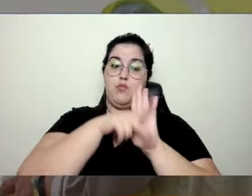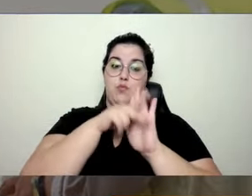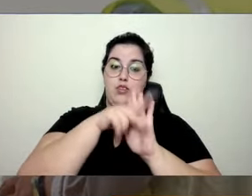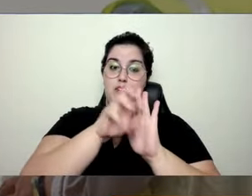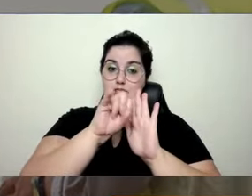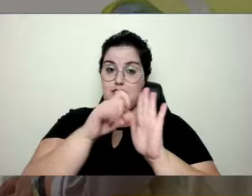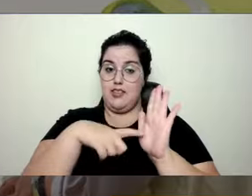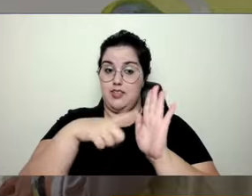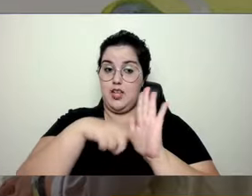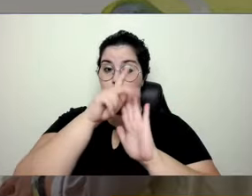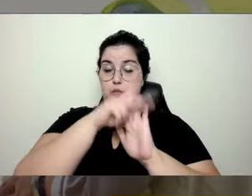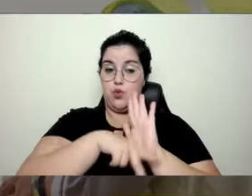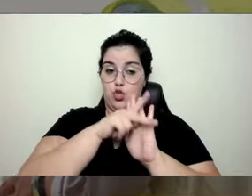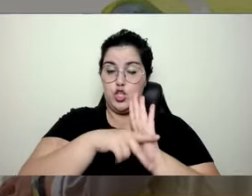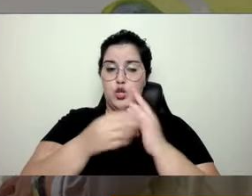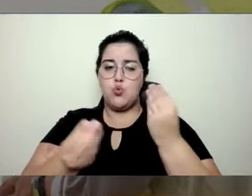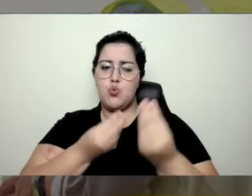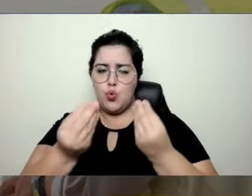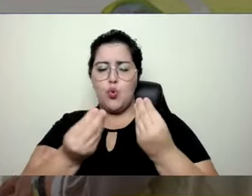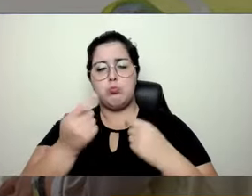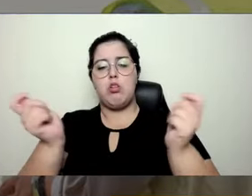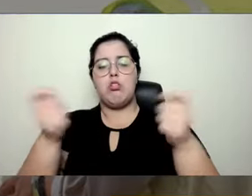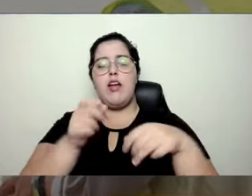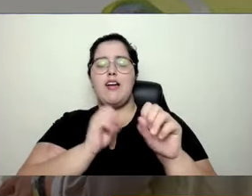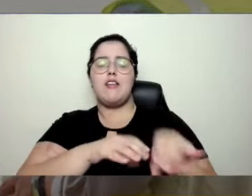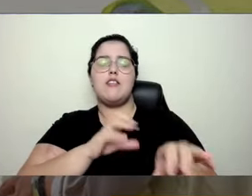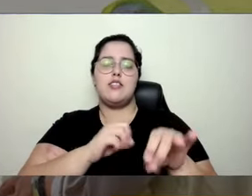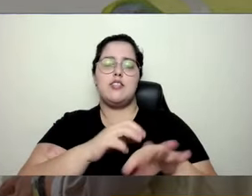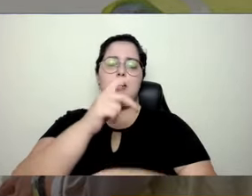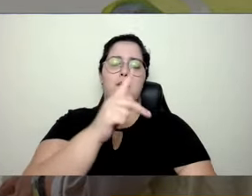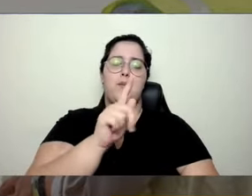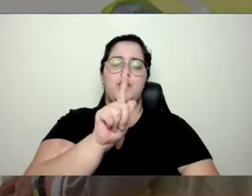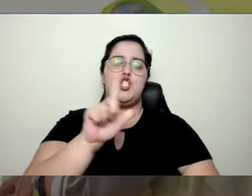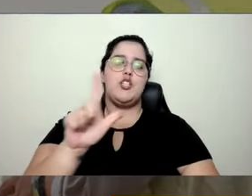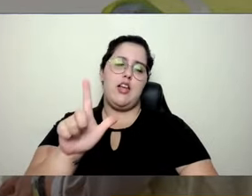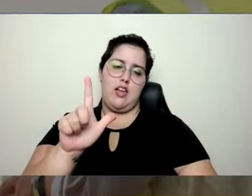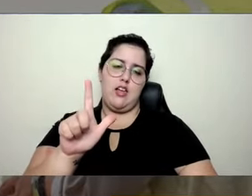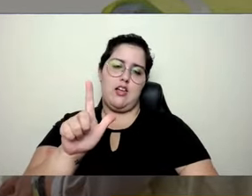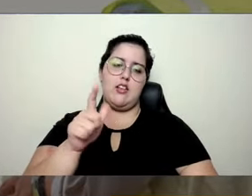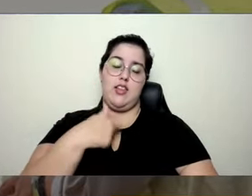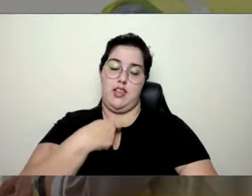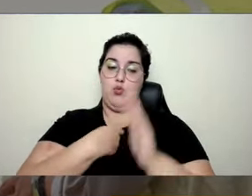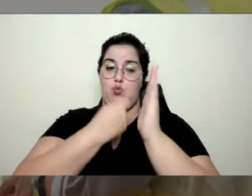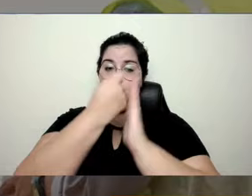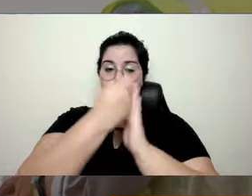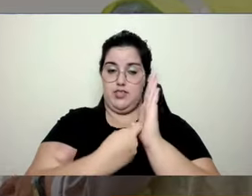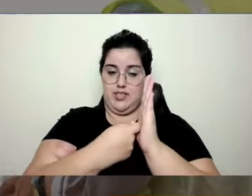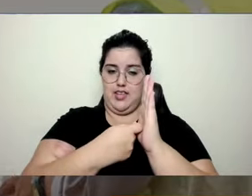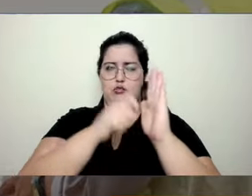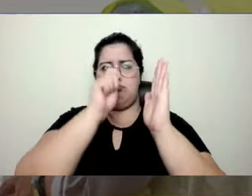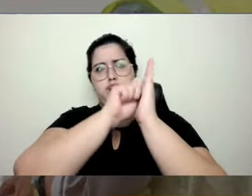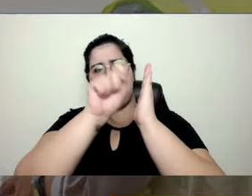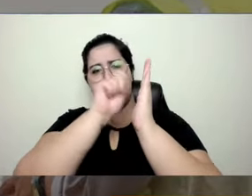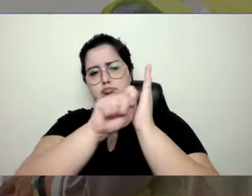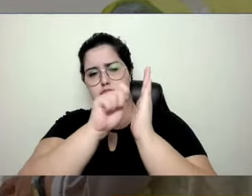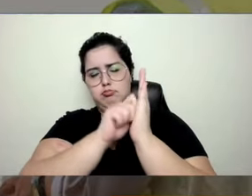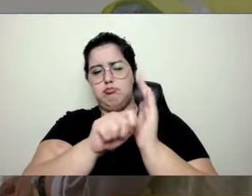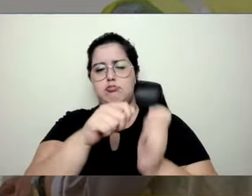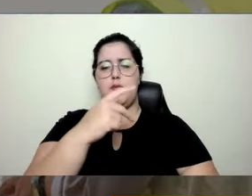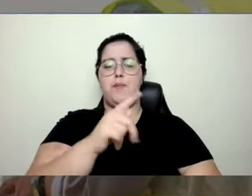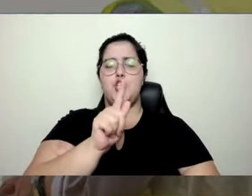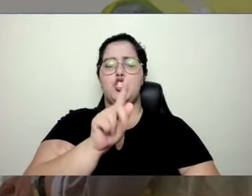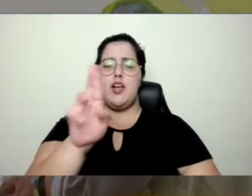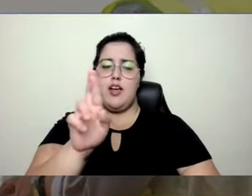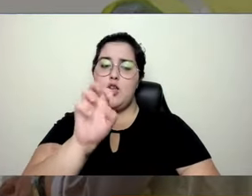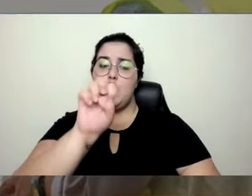como muda. Eu consigo ensinar a PGR com um texto que eu escrevo na lousa, eu consigo falar sobre o PGR explorando um